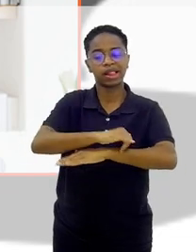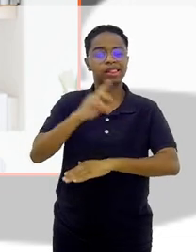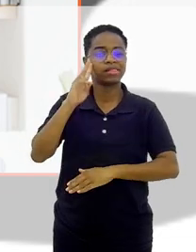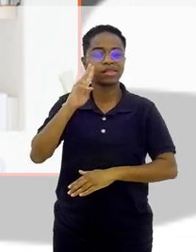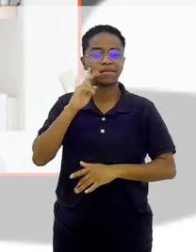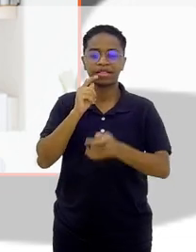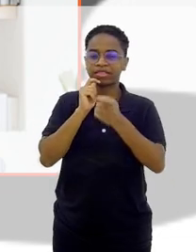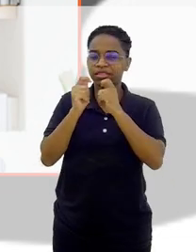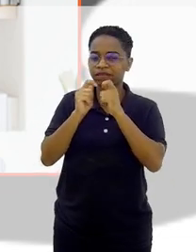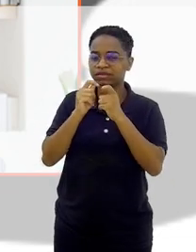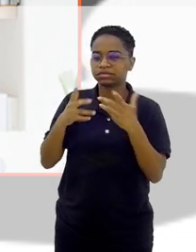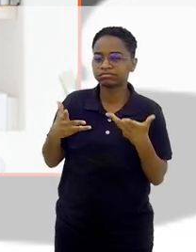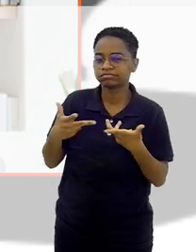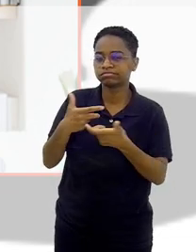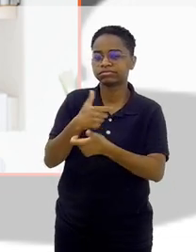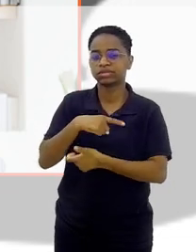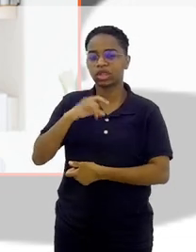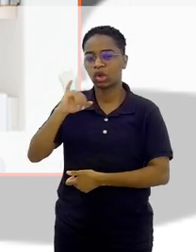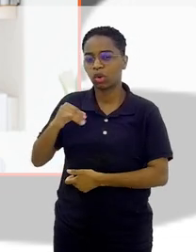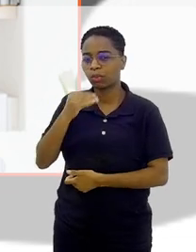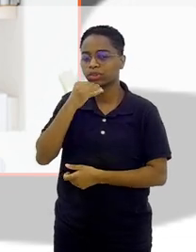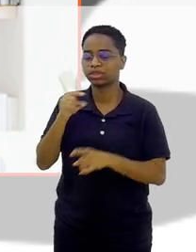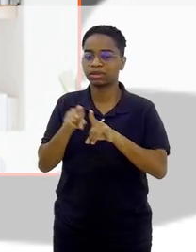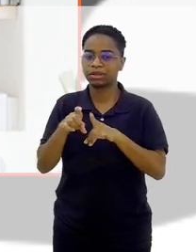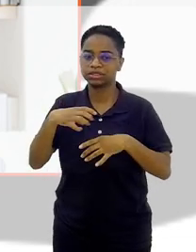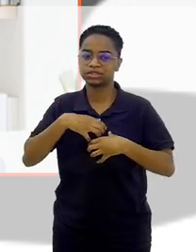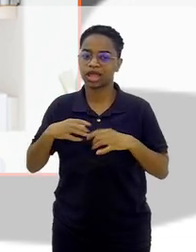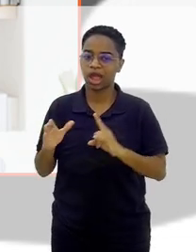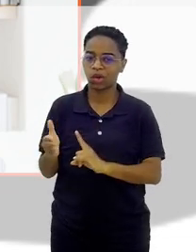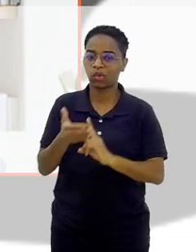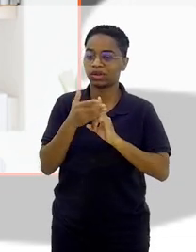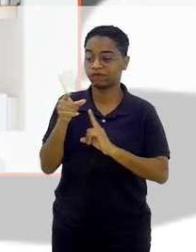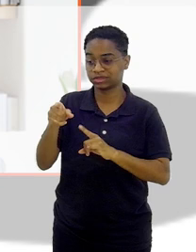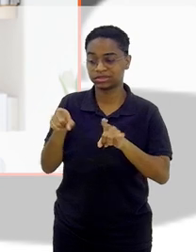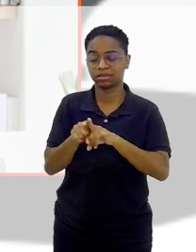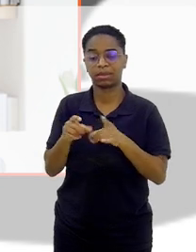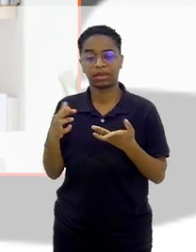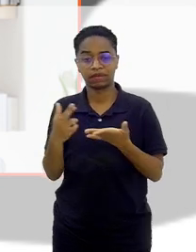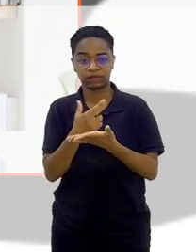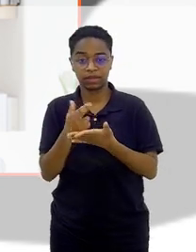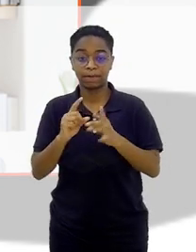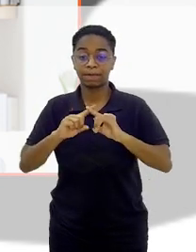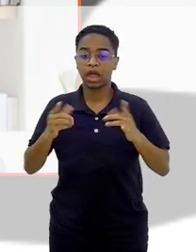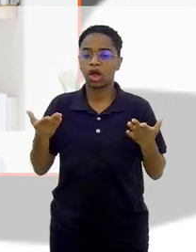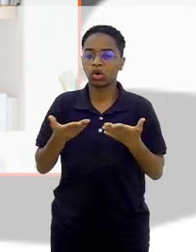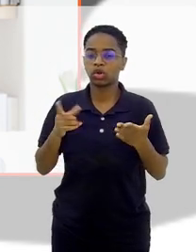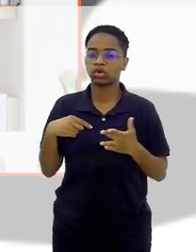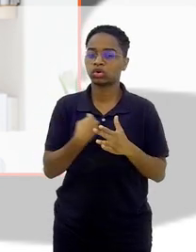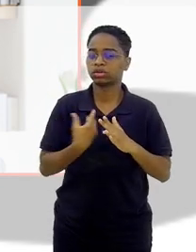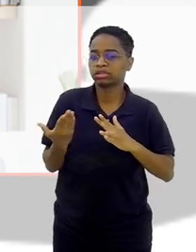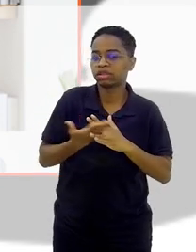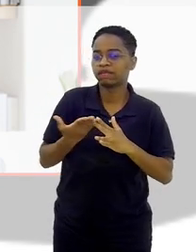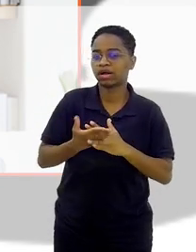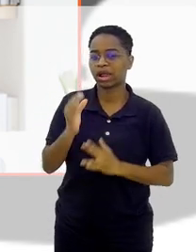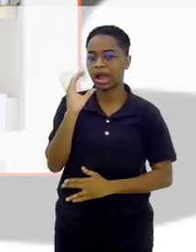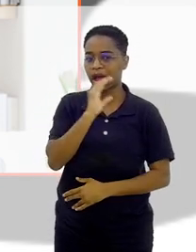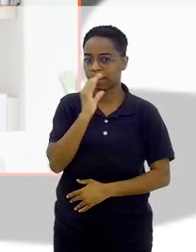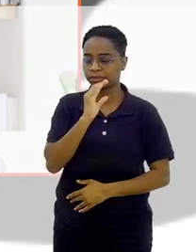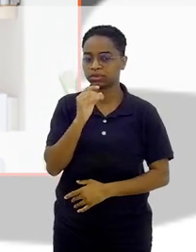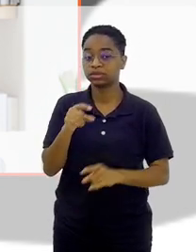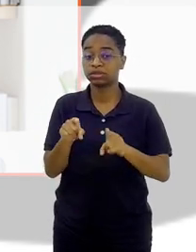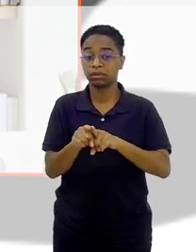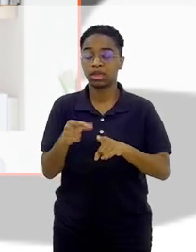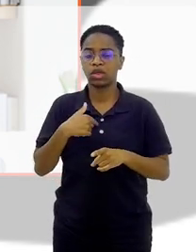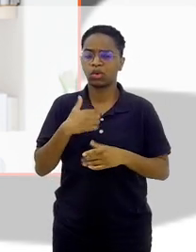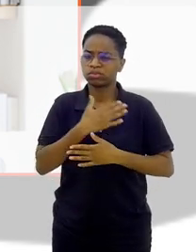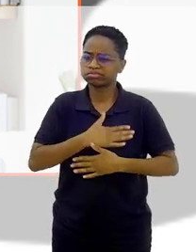acolhida por você e pela revista. Agora, a gente vai para esse rápido intervalo e eu adorei jornalisticamente isso que você